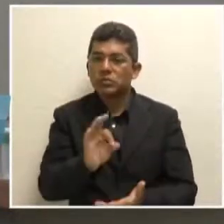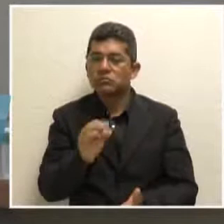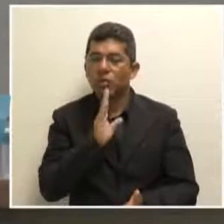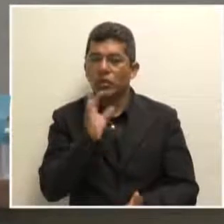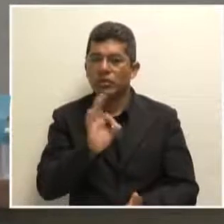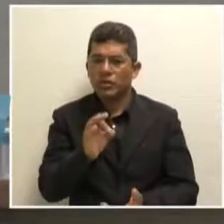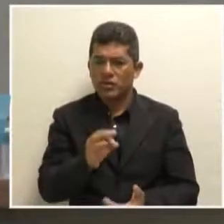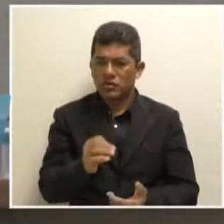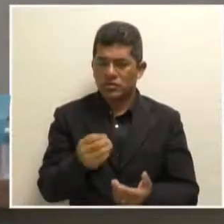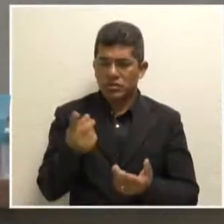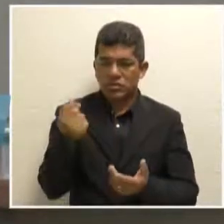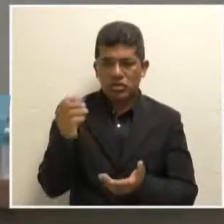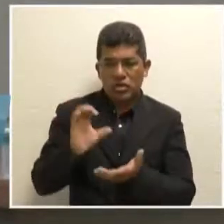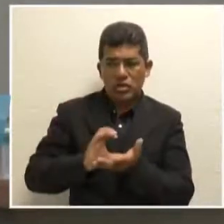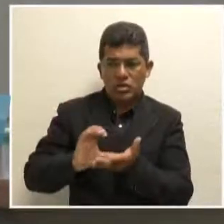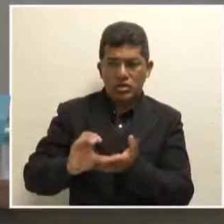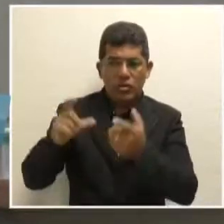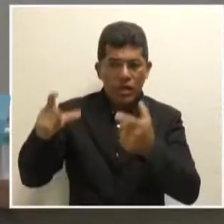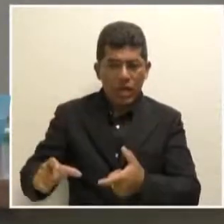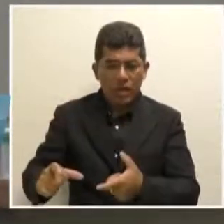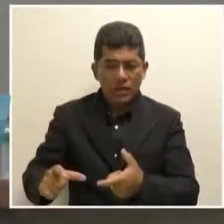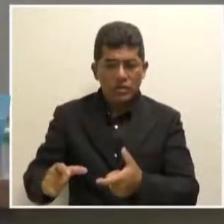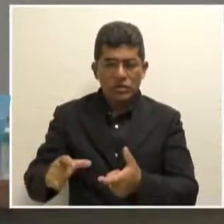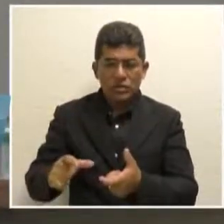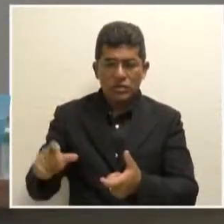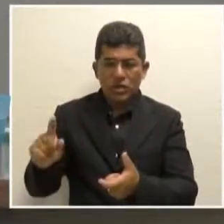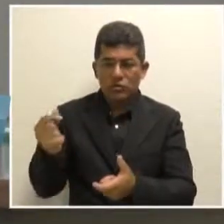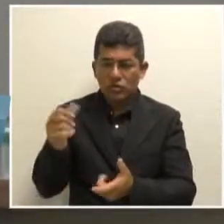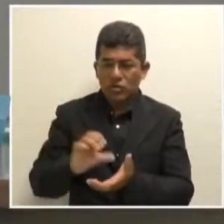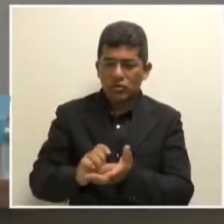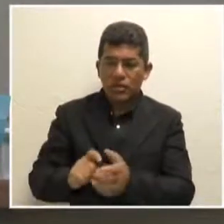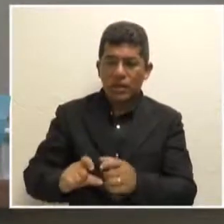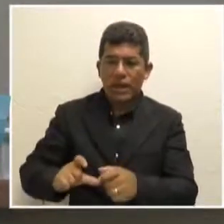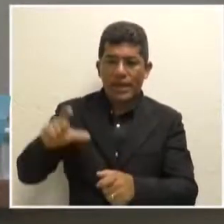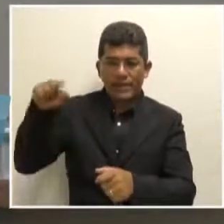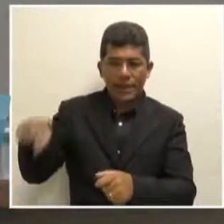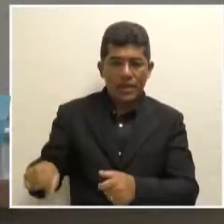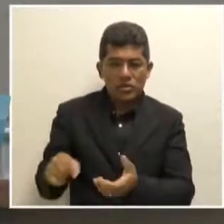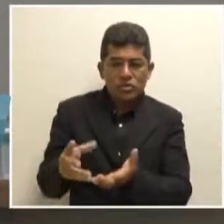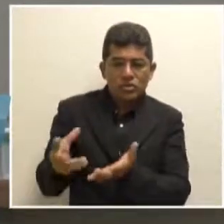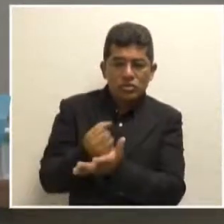tirar dinheiro do investimento para custeio. O pessoal não está sabendo.